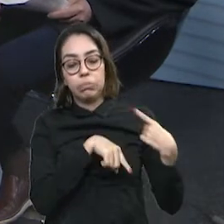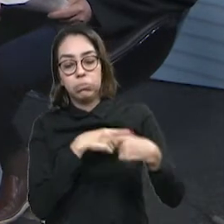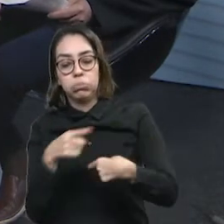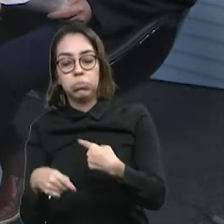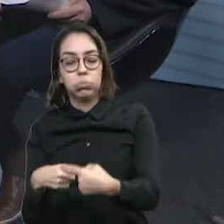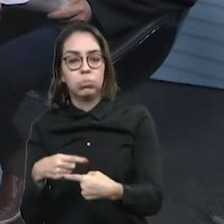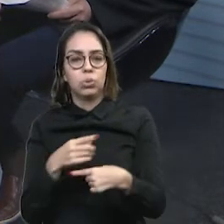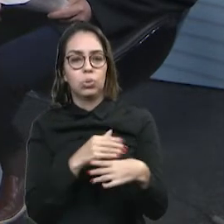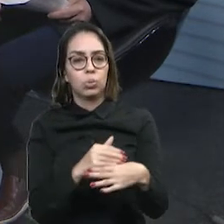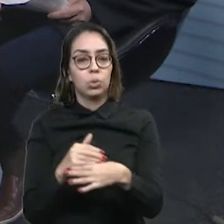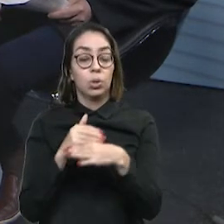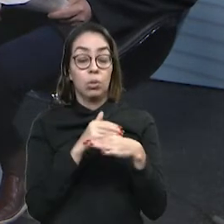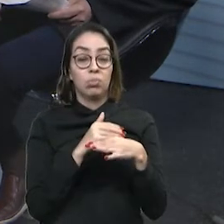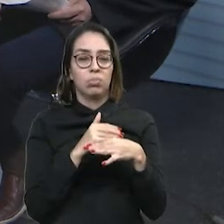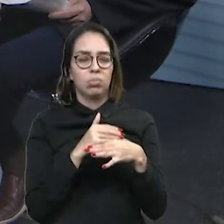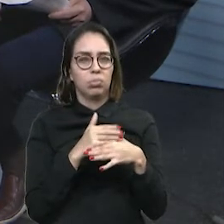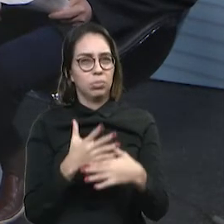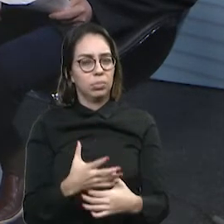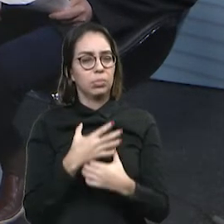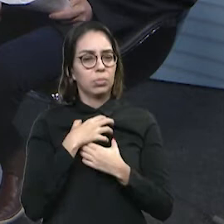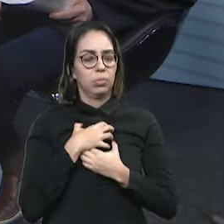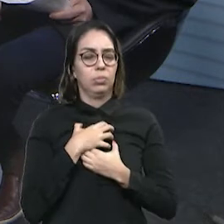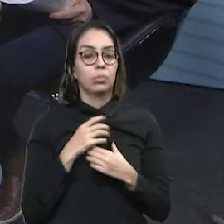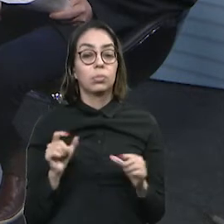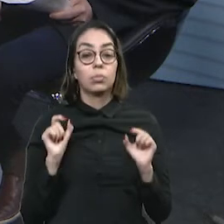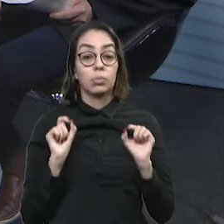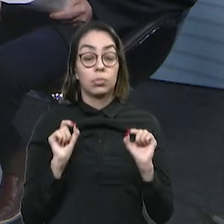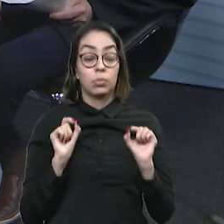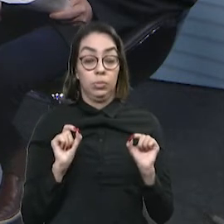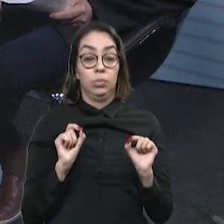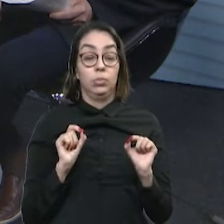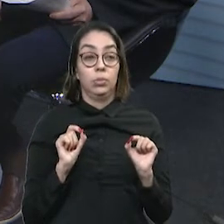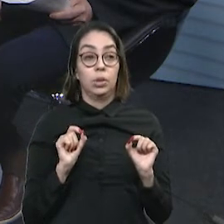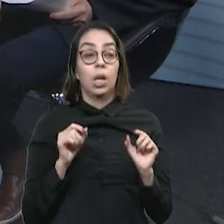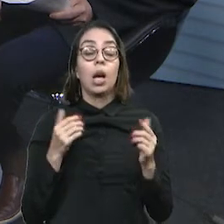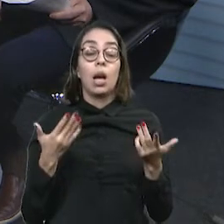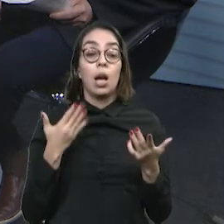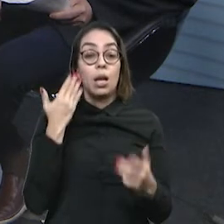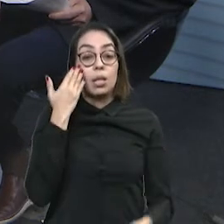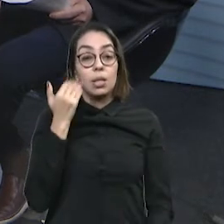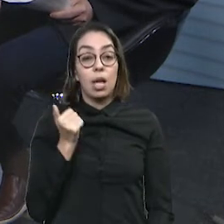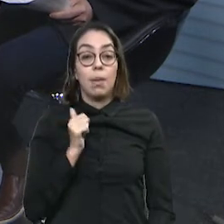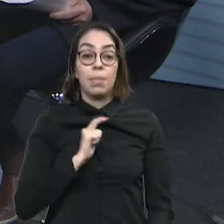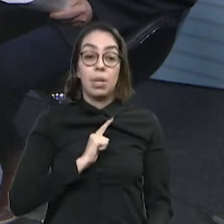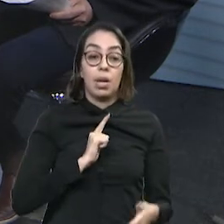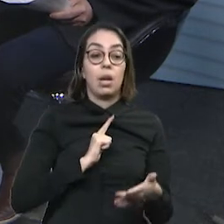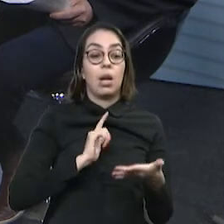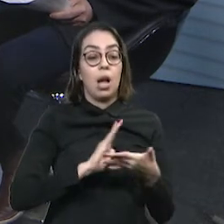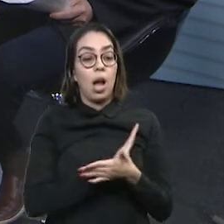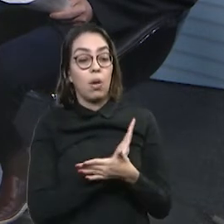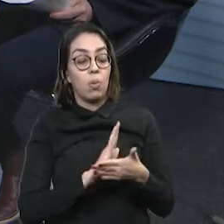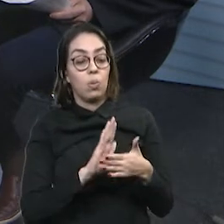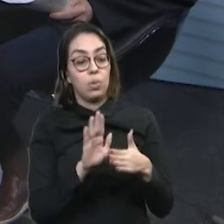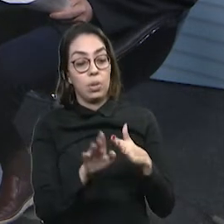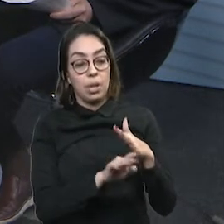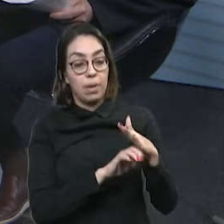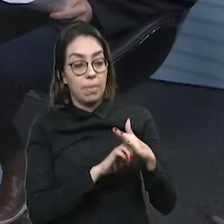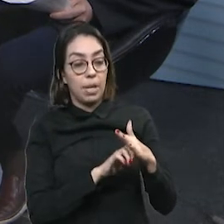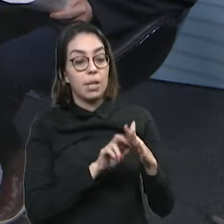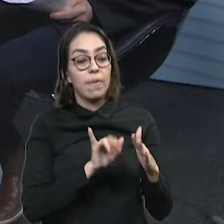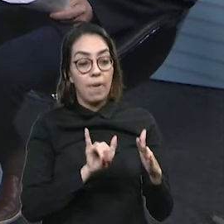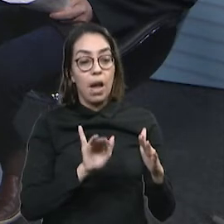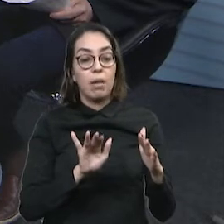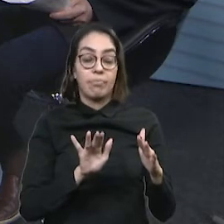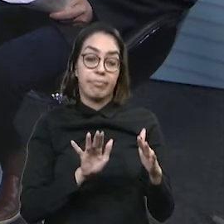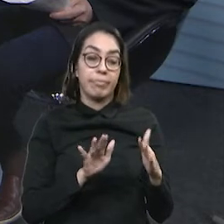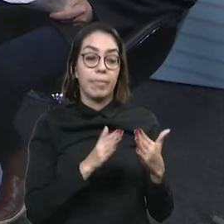a impressão que passa é que existe uma taxação maior porque já sabe-se que existe a sonegação. Então, é como se uma taxação que cobrisse a sonegação, né?